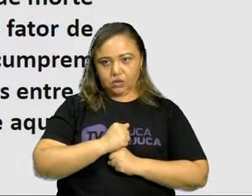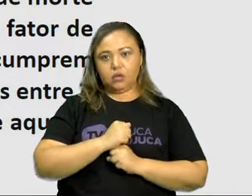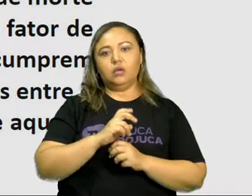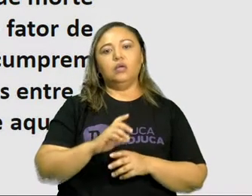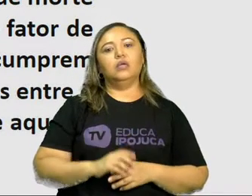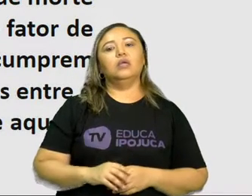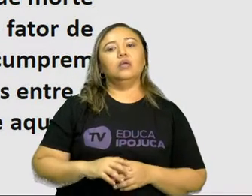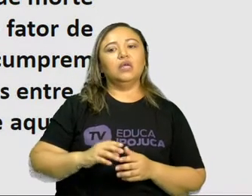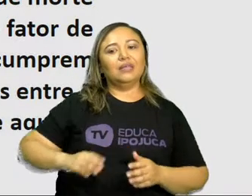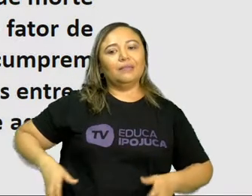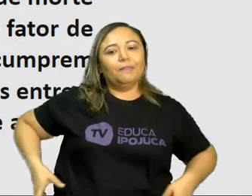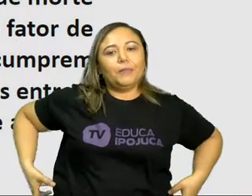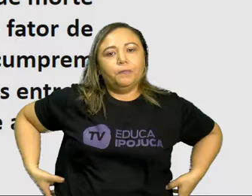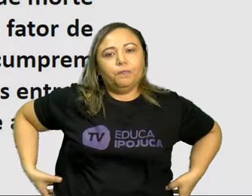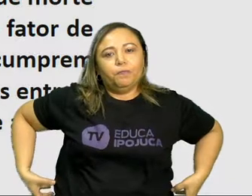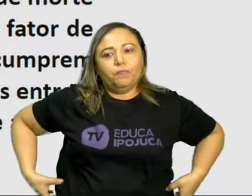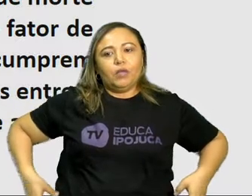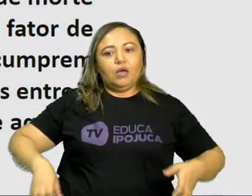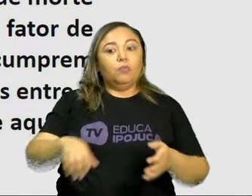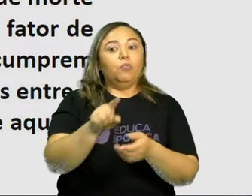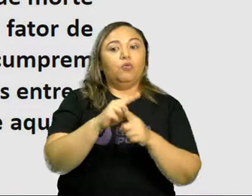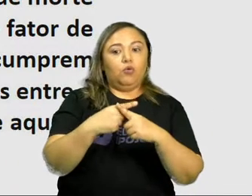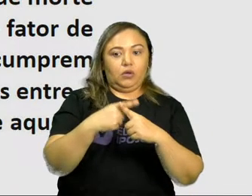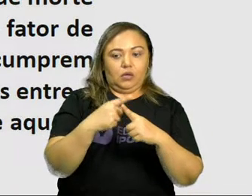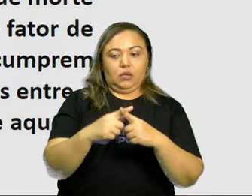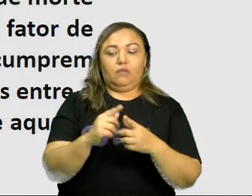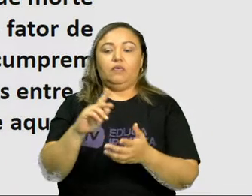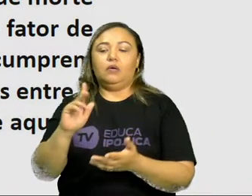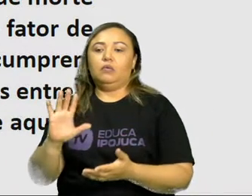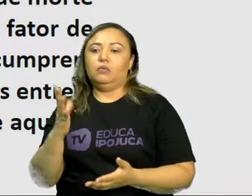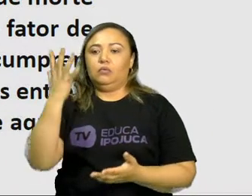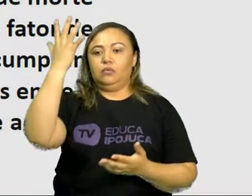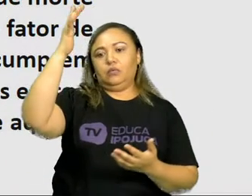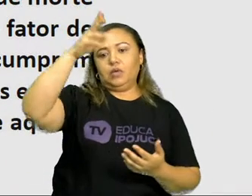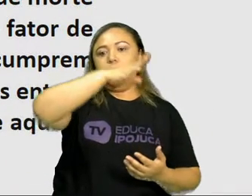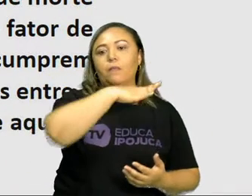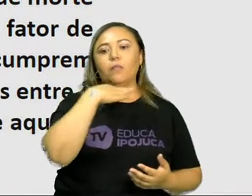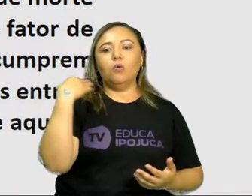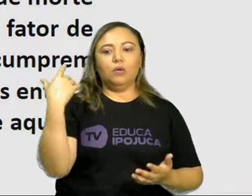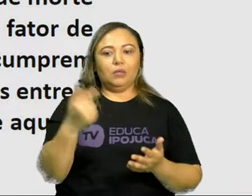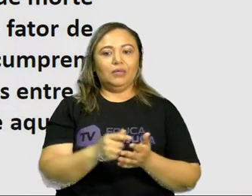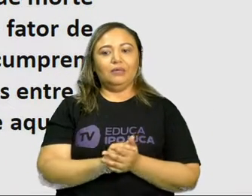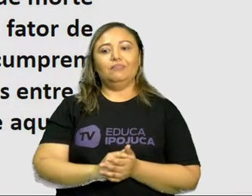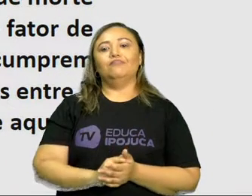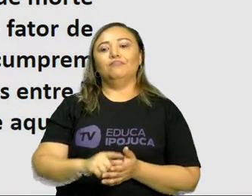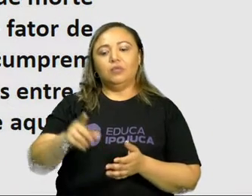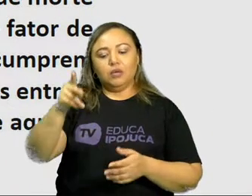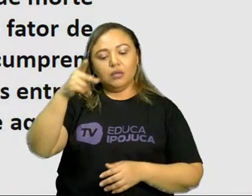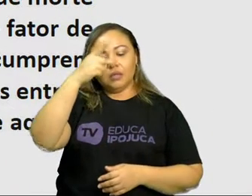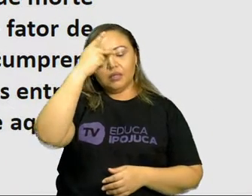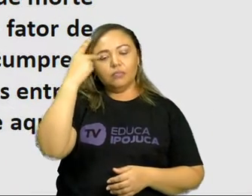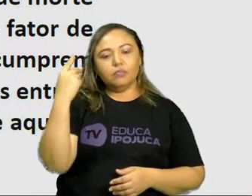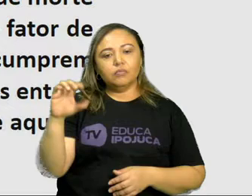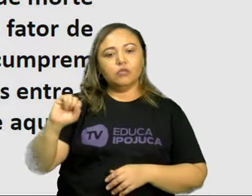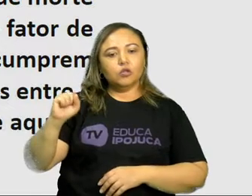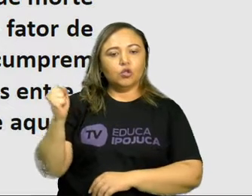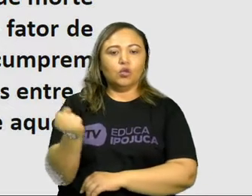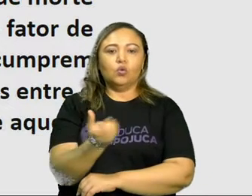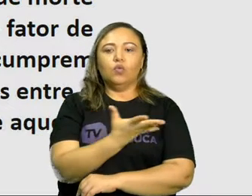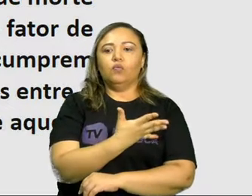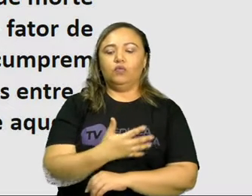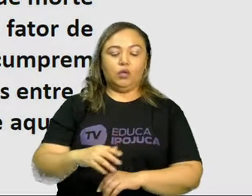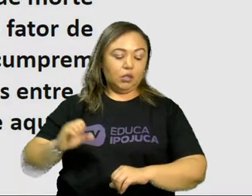obesidade causará o excesso de morte prematura, completou o especialista. Além da influência direta da obesidade